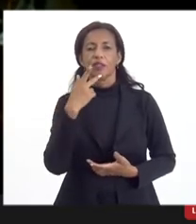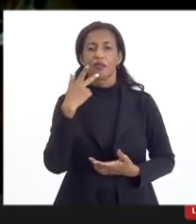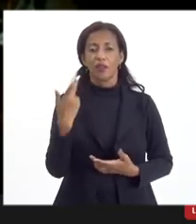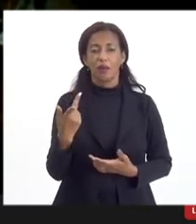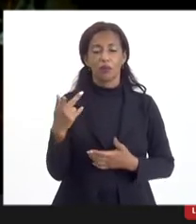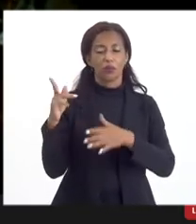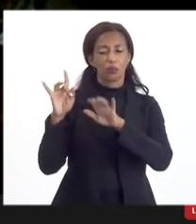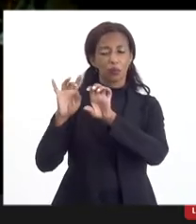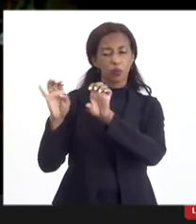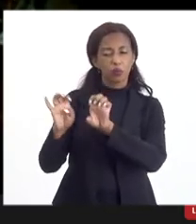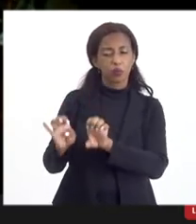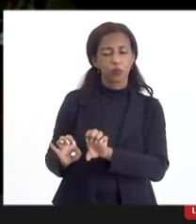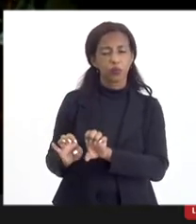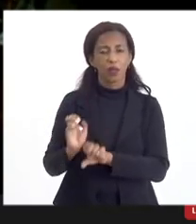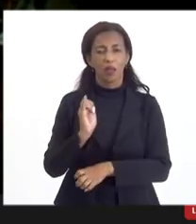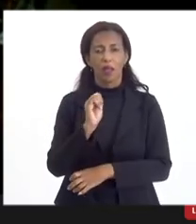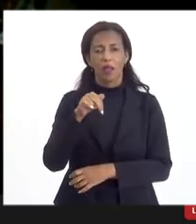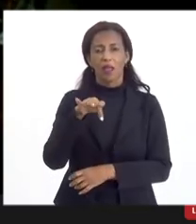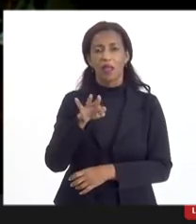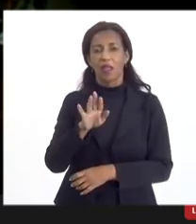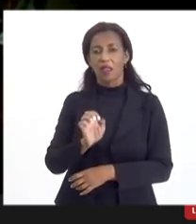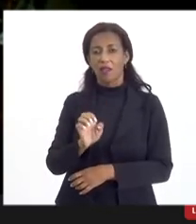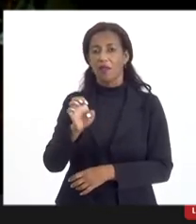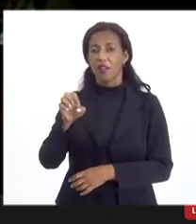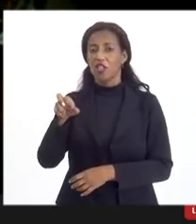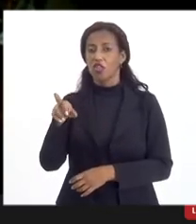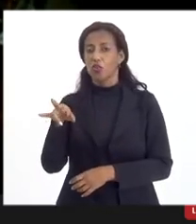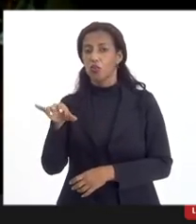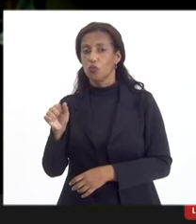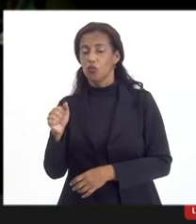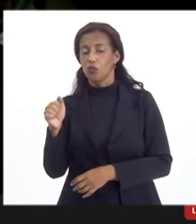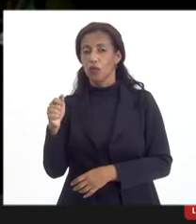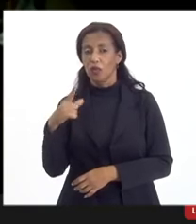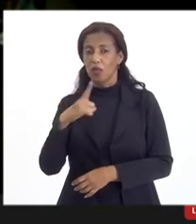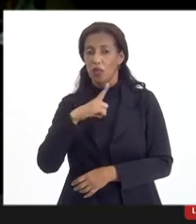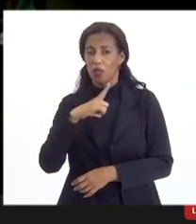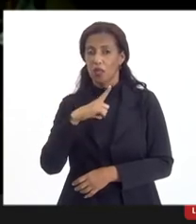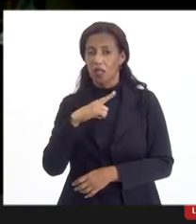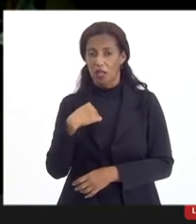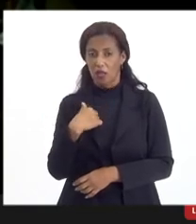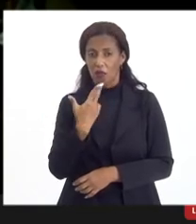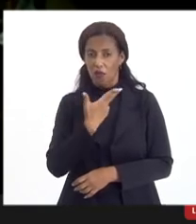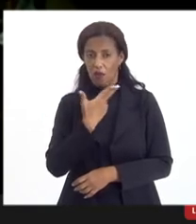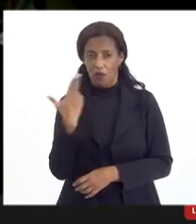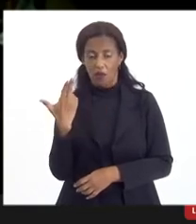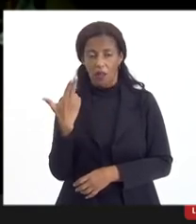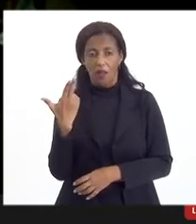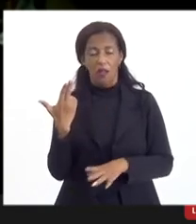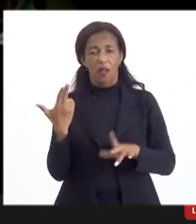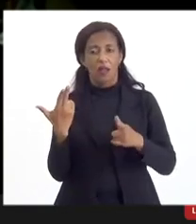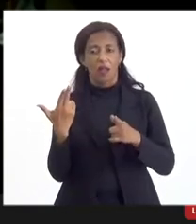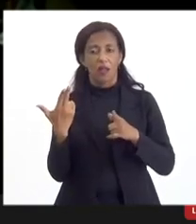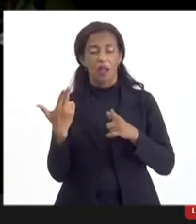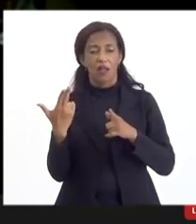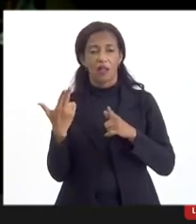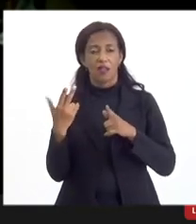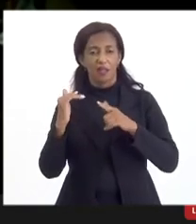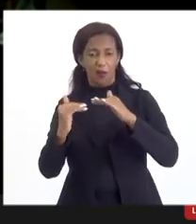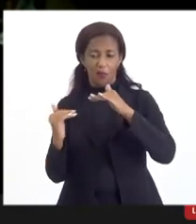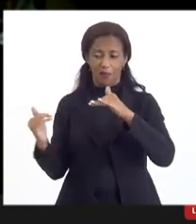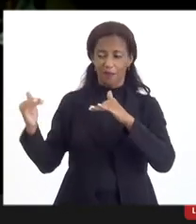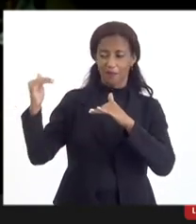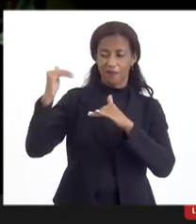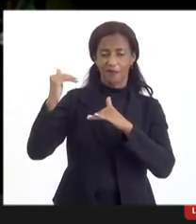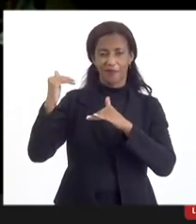infraestrutura, a infraestrutura é visível, mas tem a infraestrutura que eu chamo de infraestrutura da infraestrutura, que é a